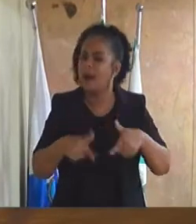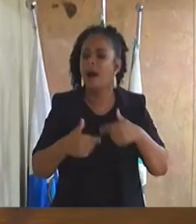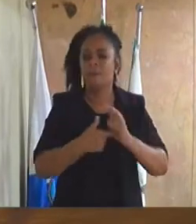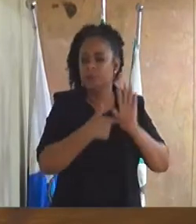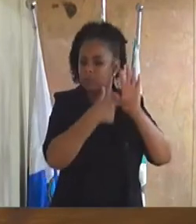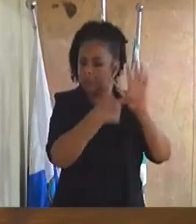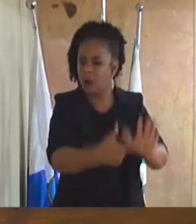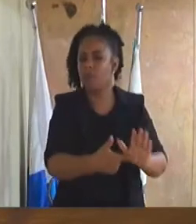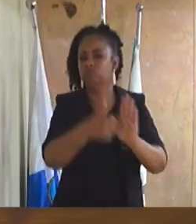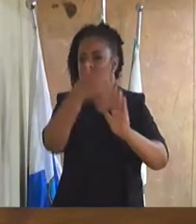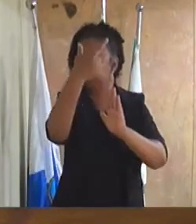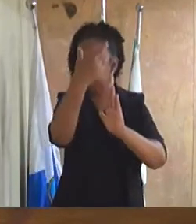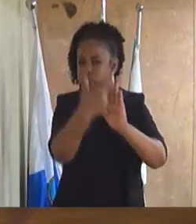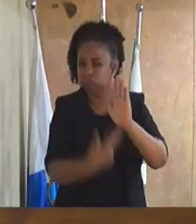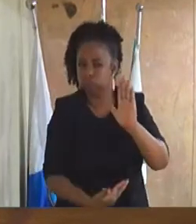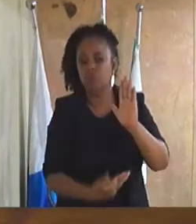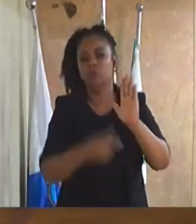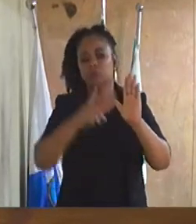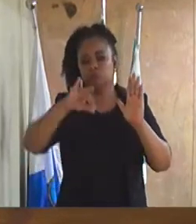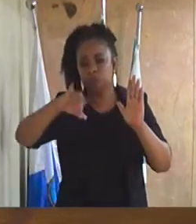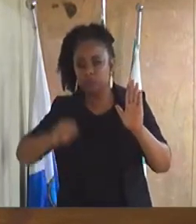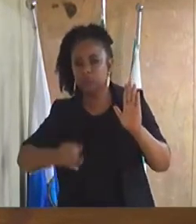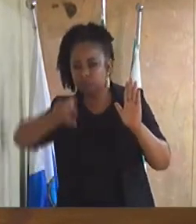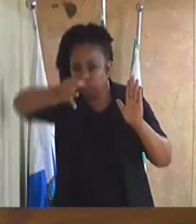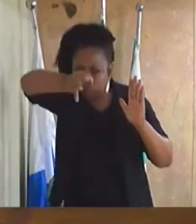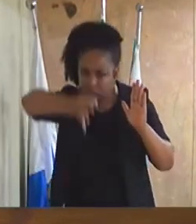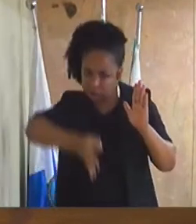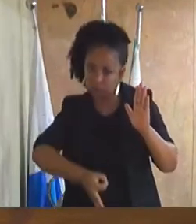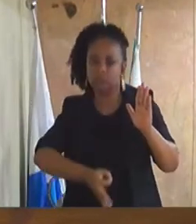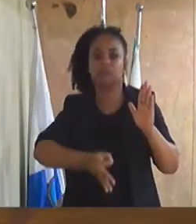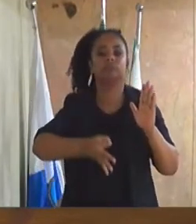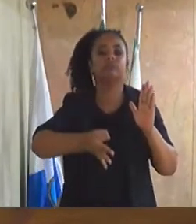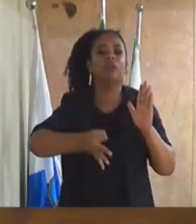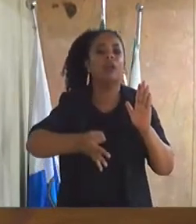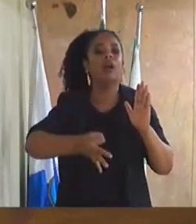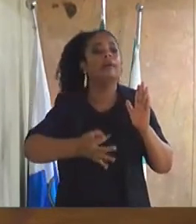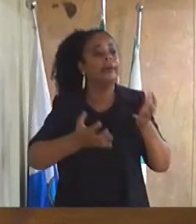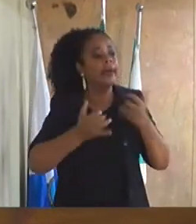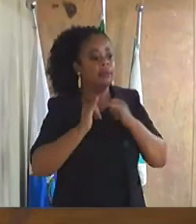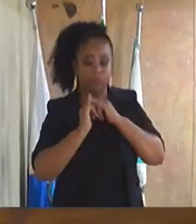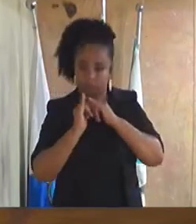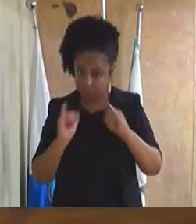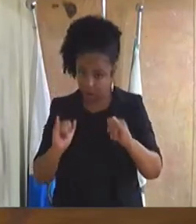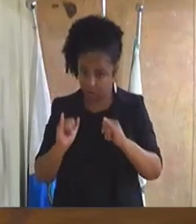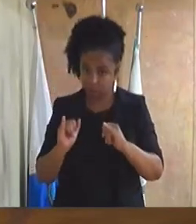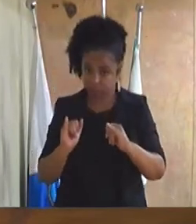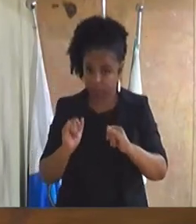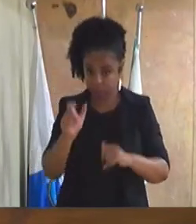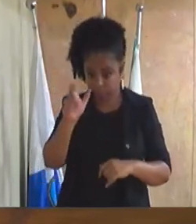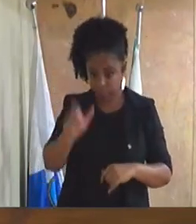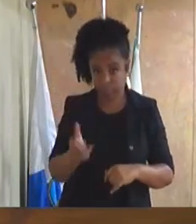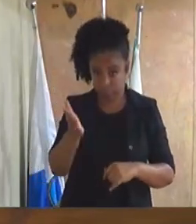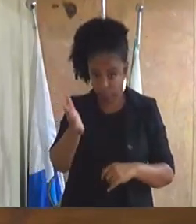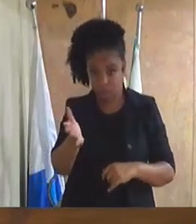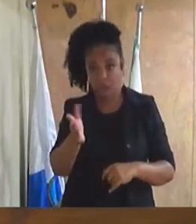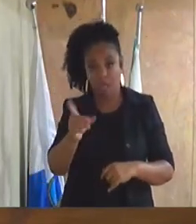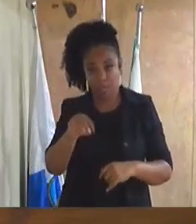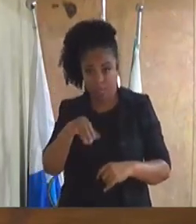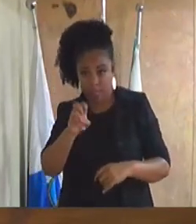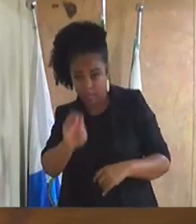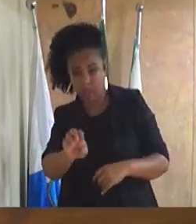relatório no tempo oportuno e dizer a vossa excelência se a senhora se vossa excelência a senhora